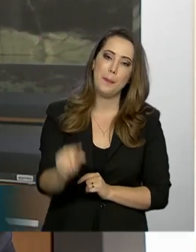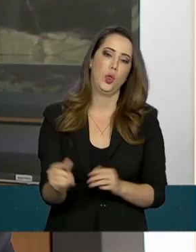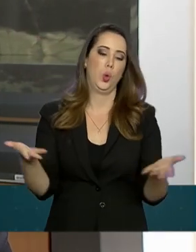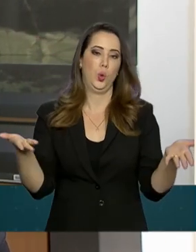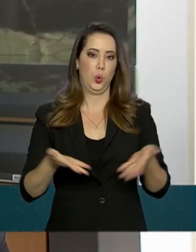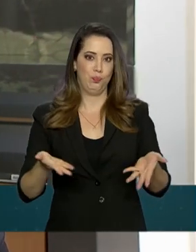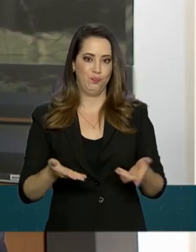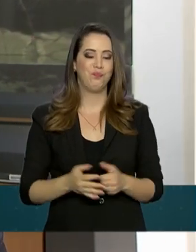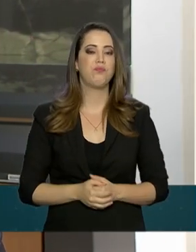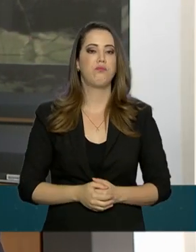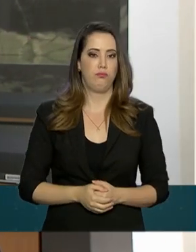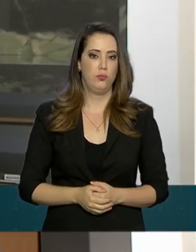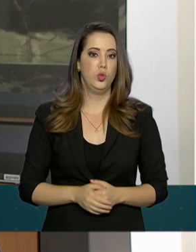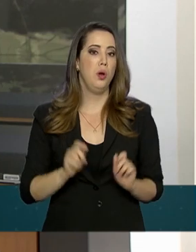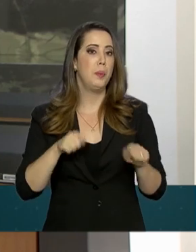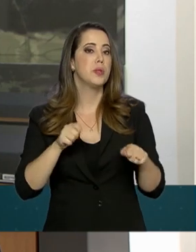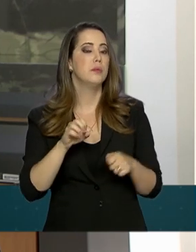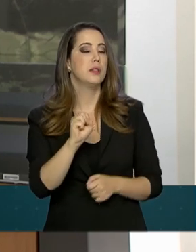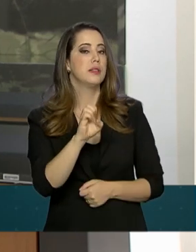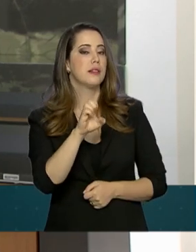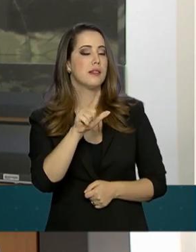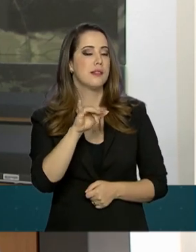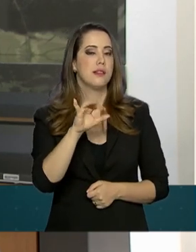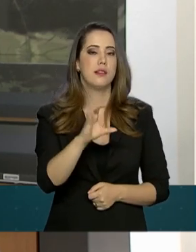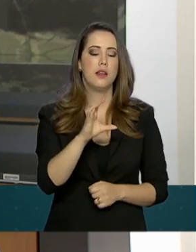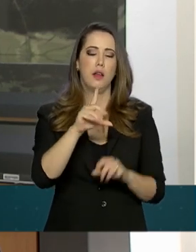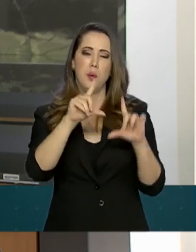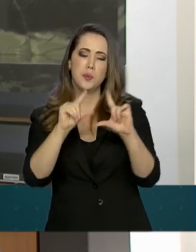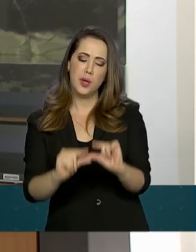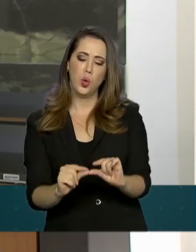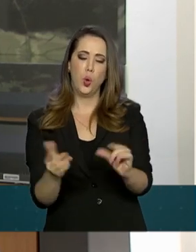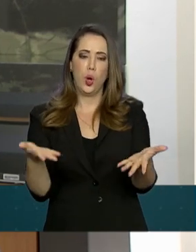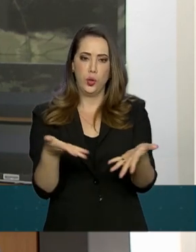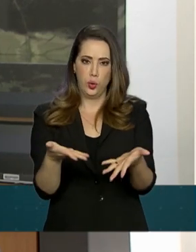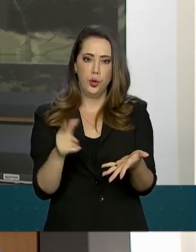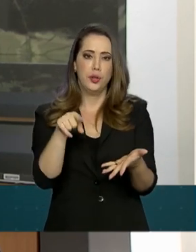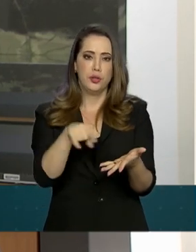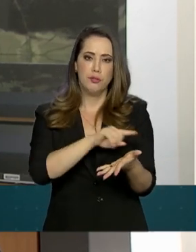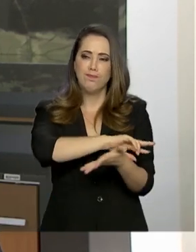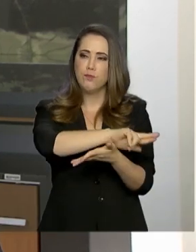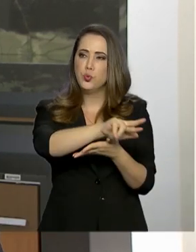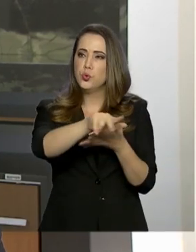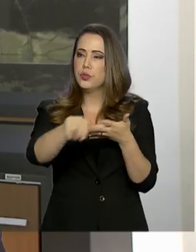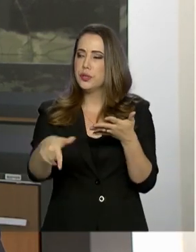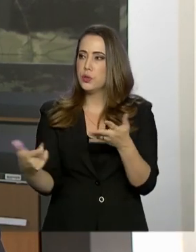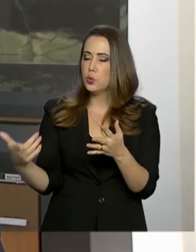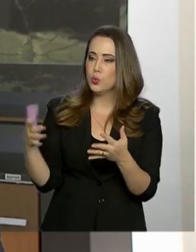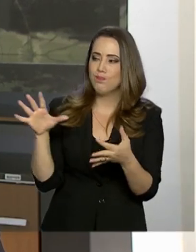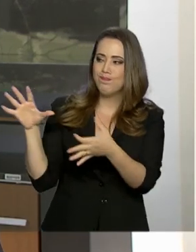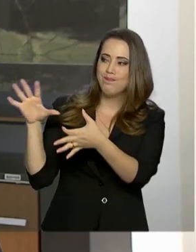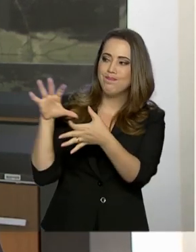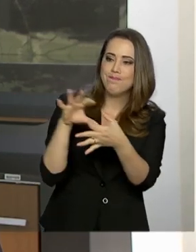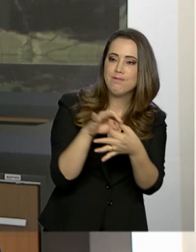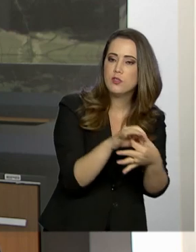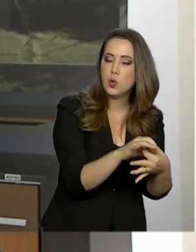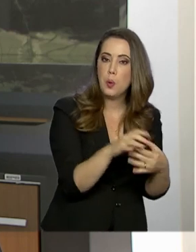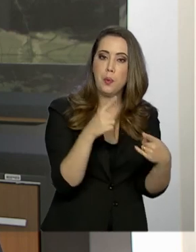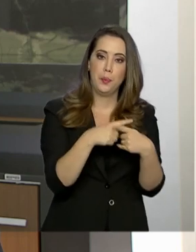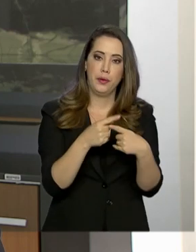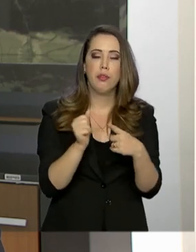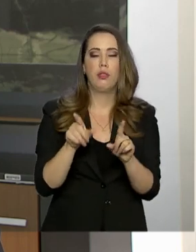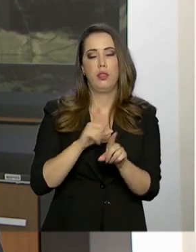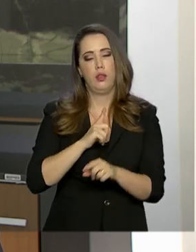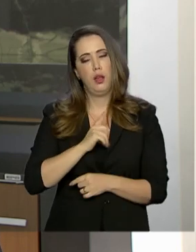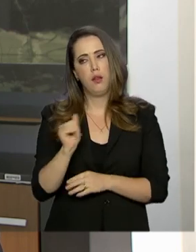que a Selic caia e fique baixo por um tempo é uma combinação de fatores. Tem uma parte que é o fator